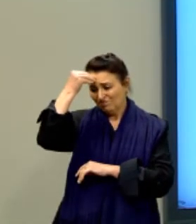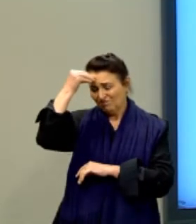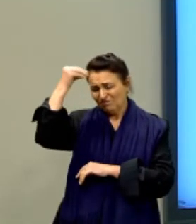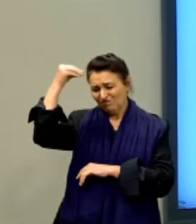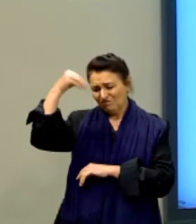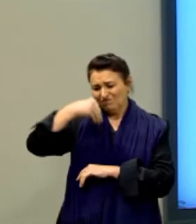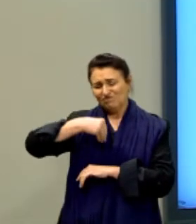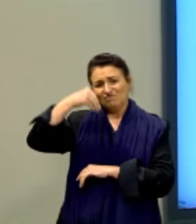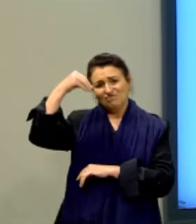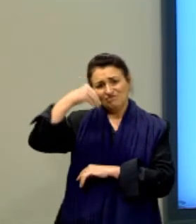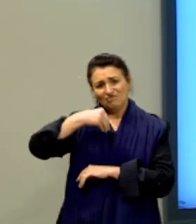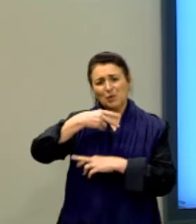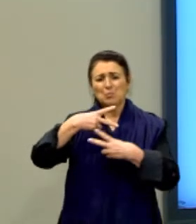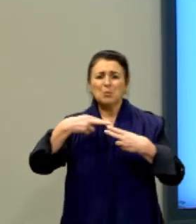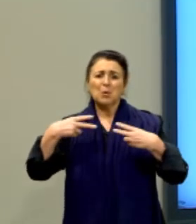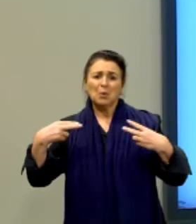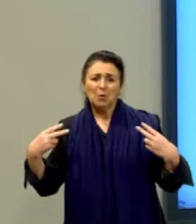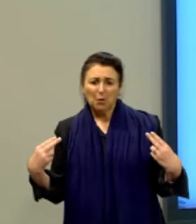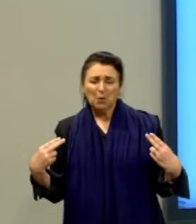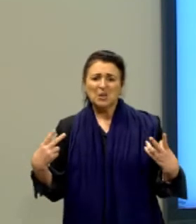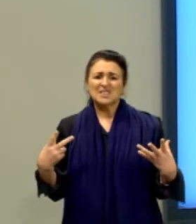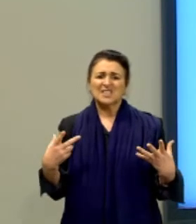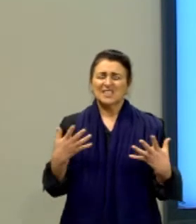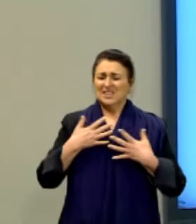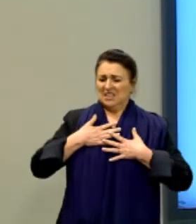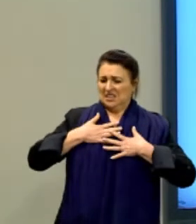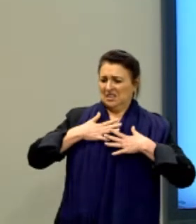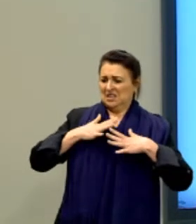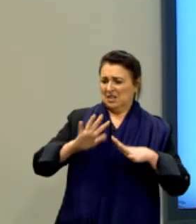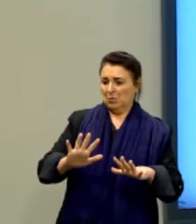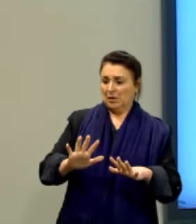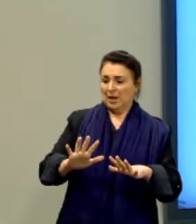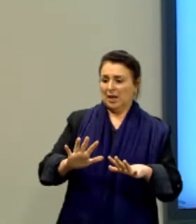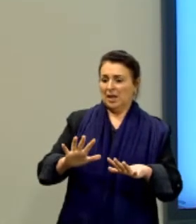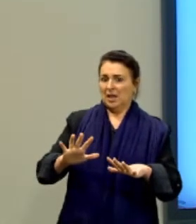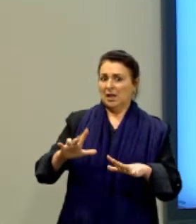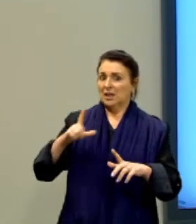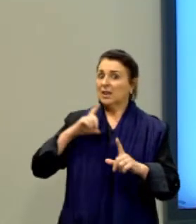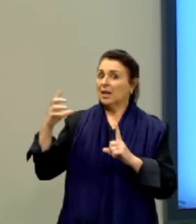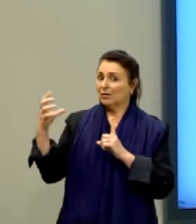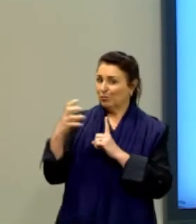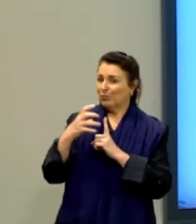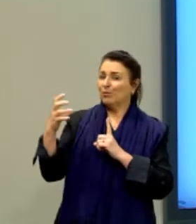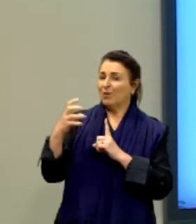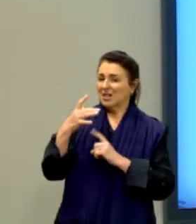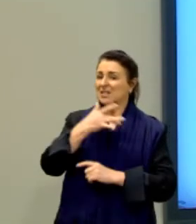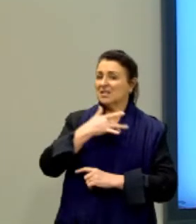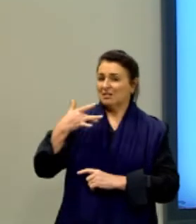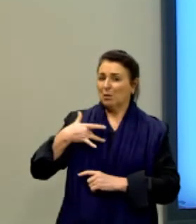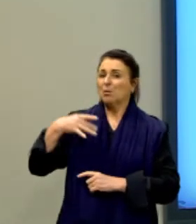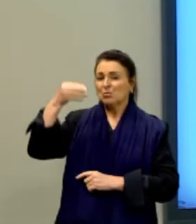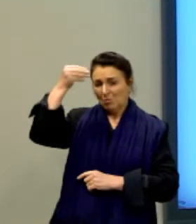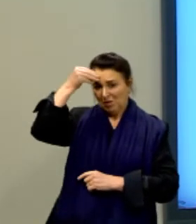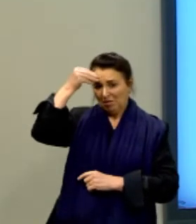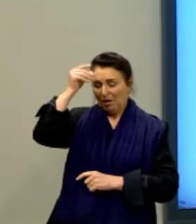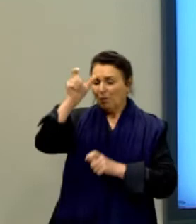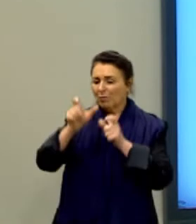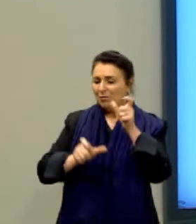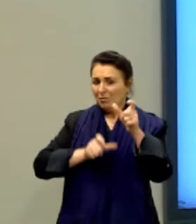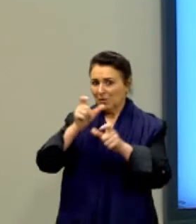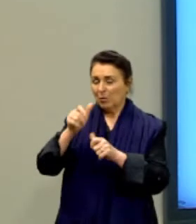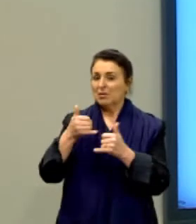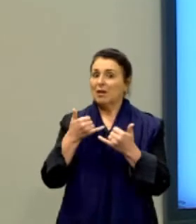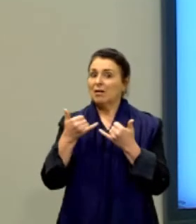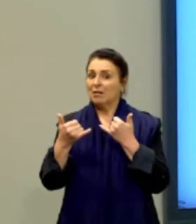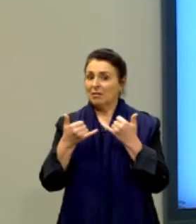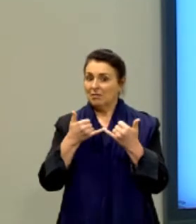situações indesejadas é um fator que influencia na saúde mental das pessoas. Exemplo disso,